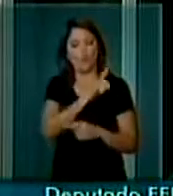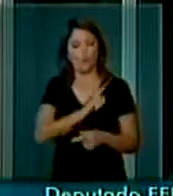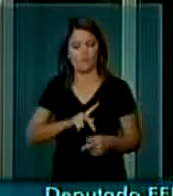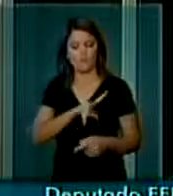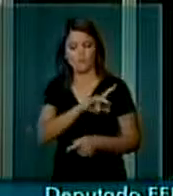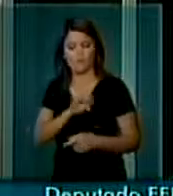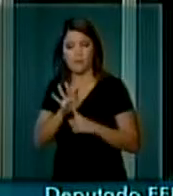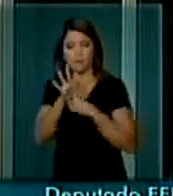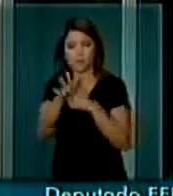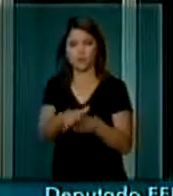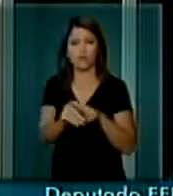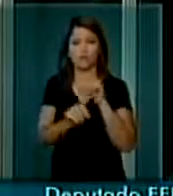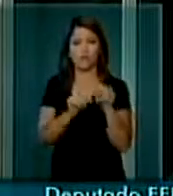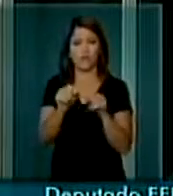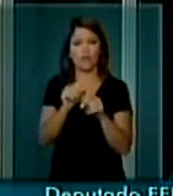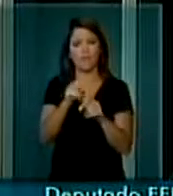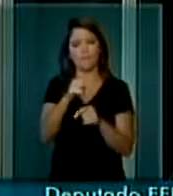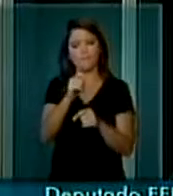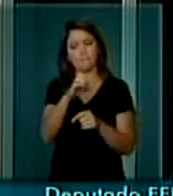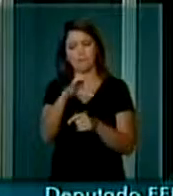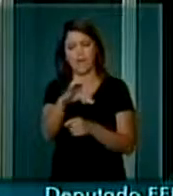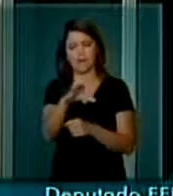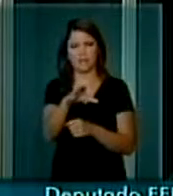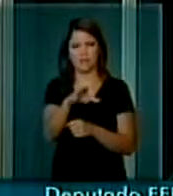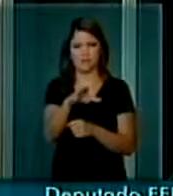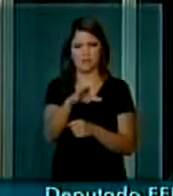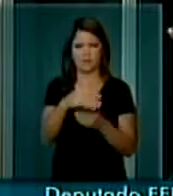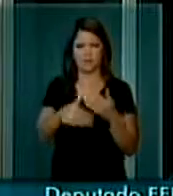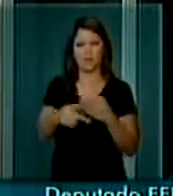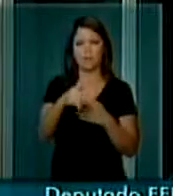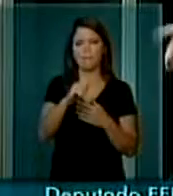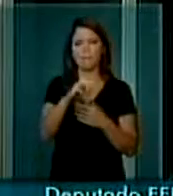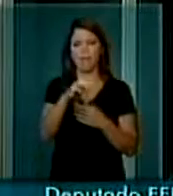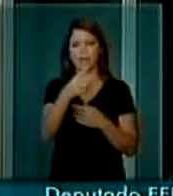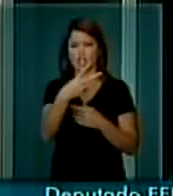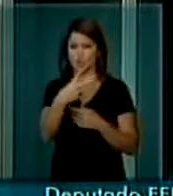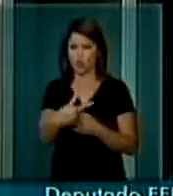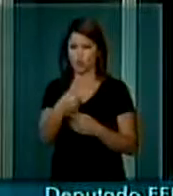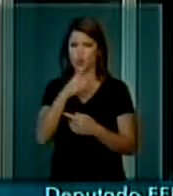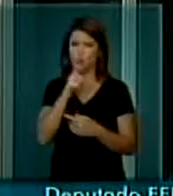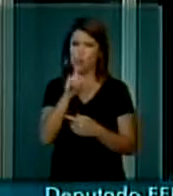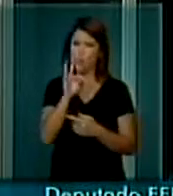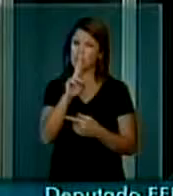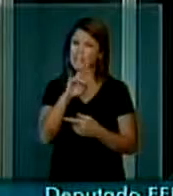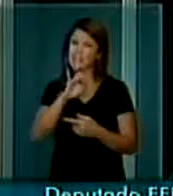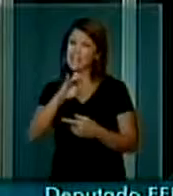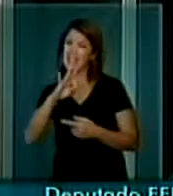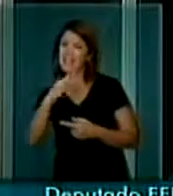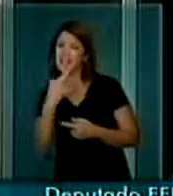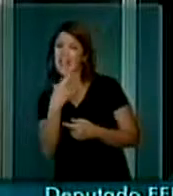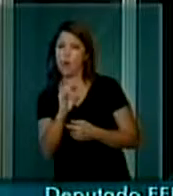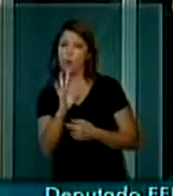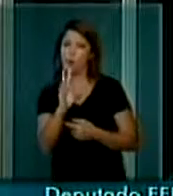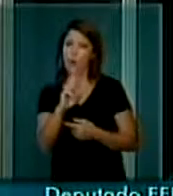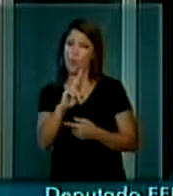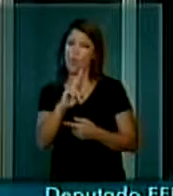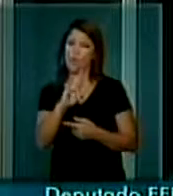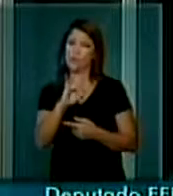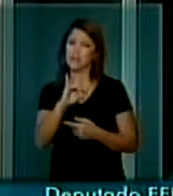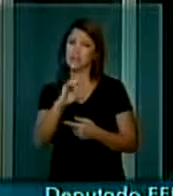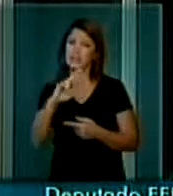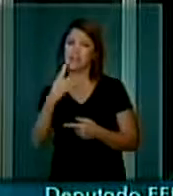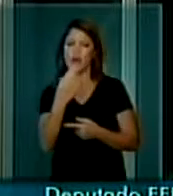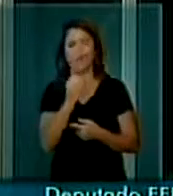investir no PAC, nesse PAC-2, um trilhão de reais. Claro, um número